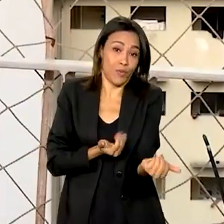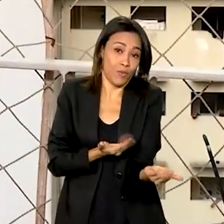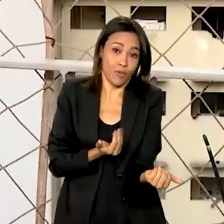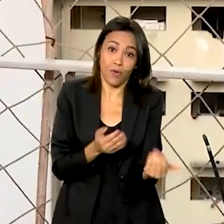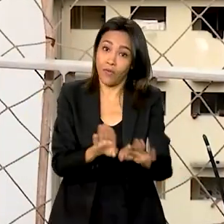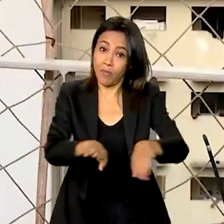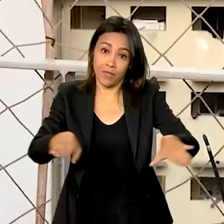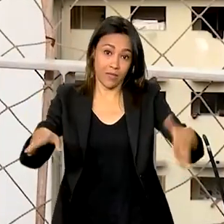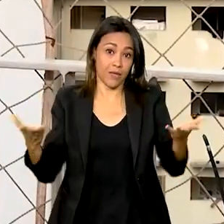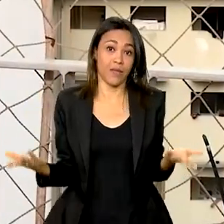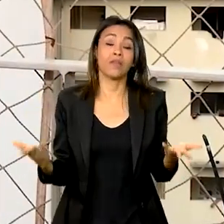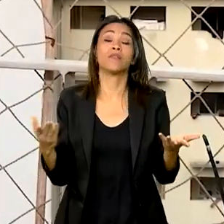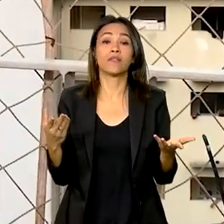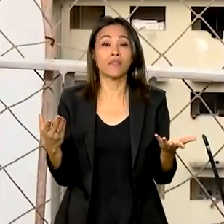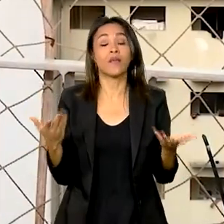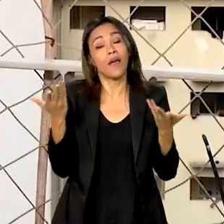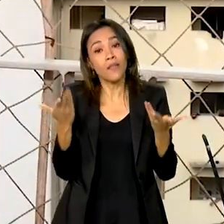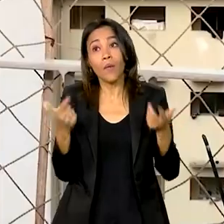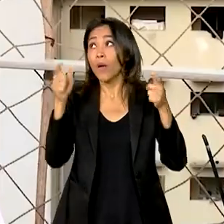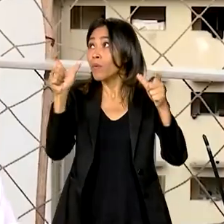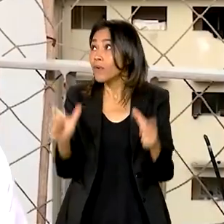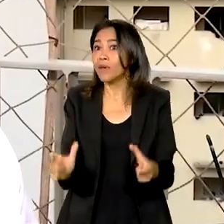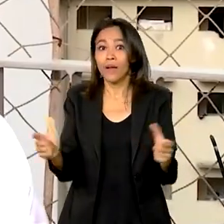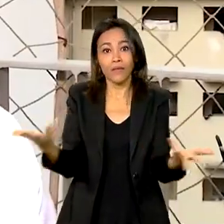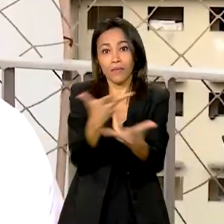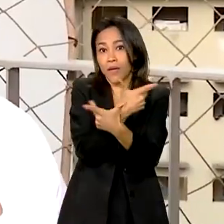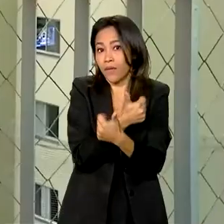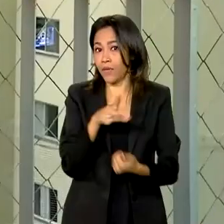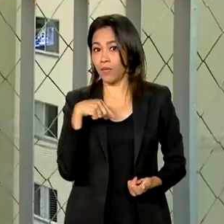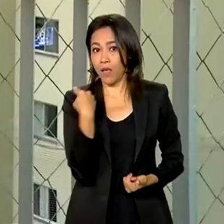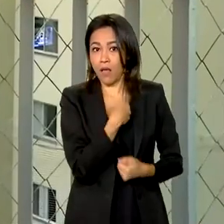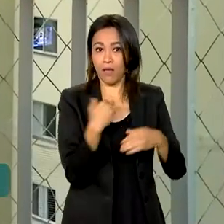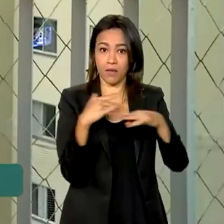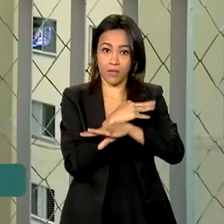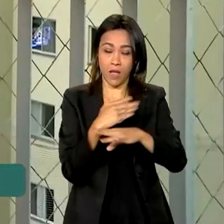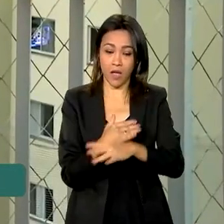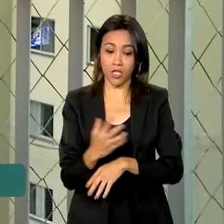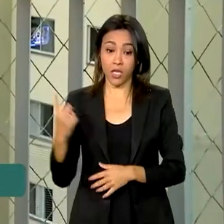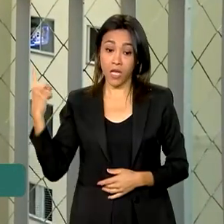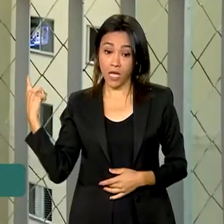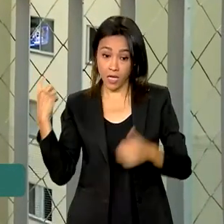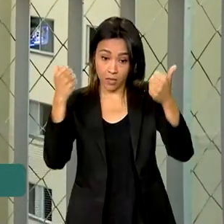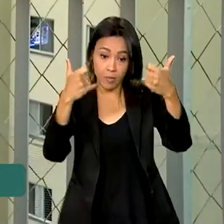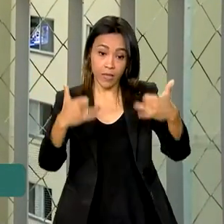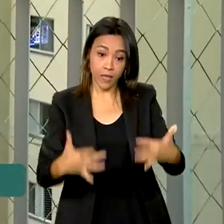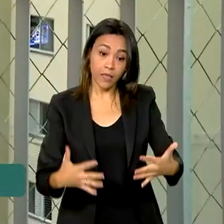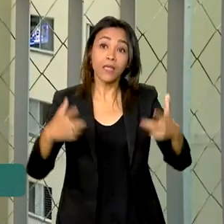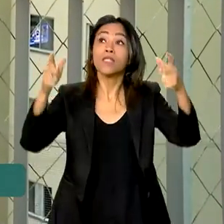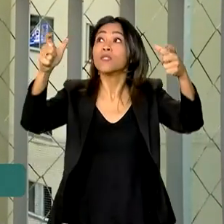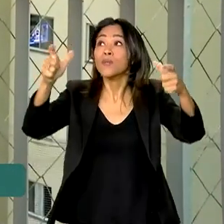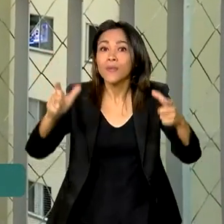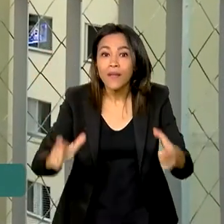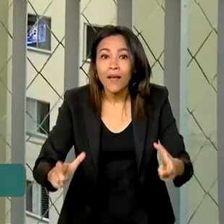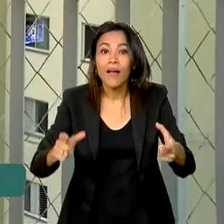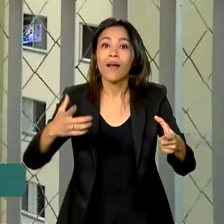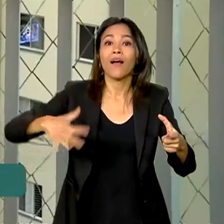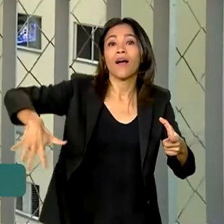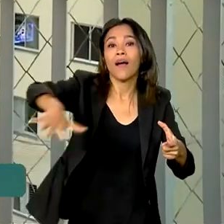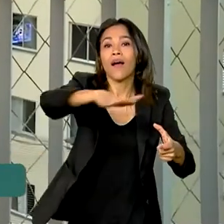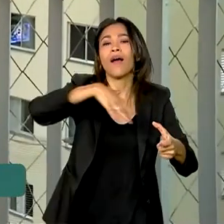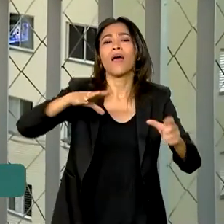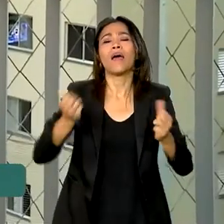crianças, as escolas, enfim, é uma maravilha para a nossa cidade. Os Céus da Cultura são equipamentos de caráter